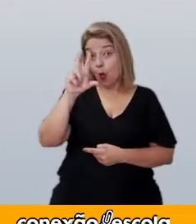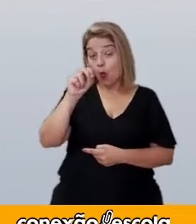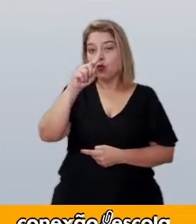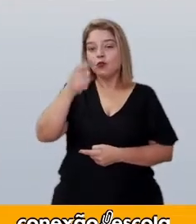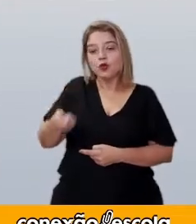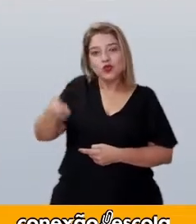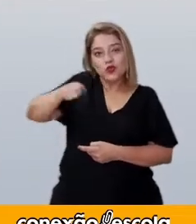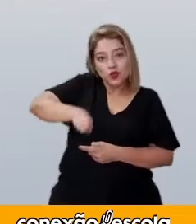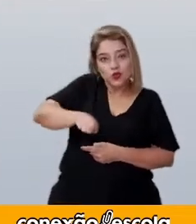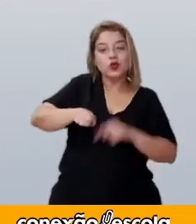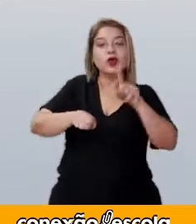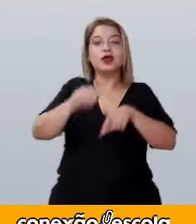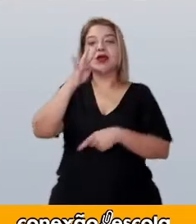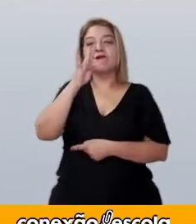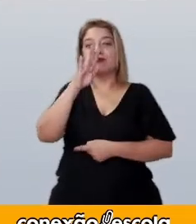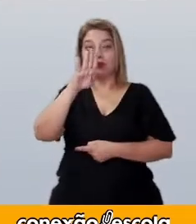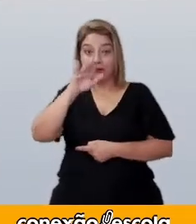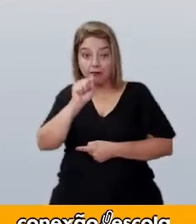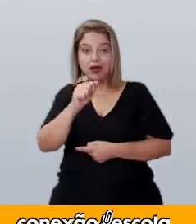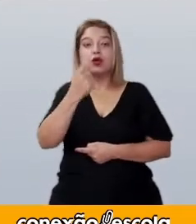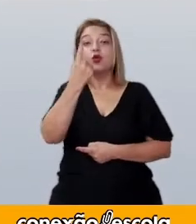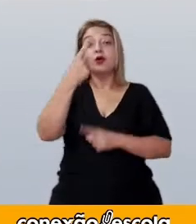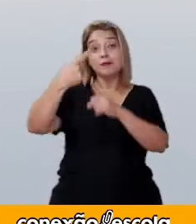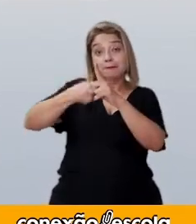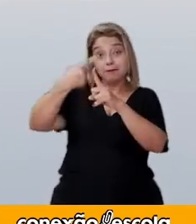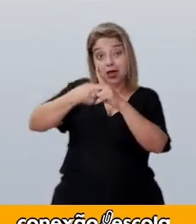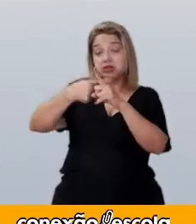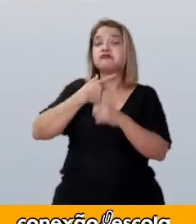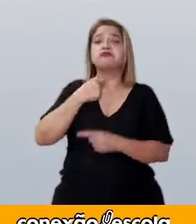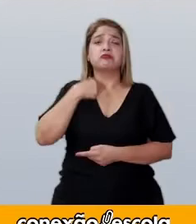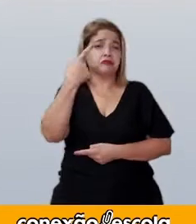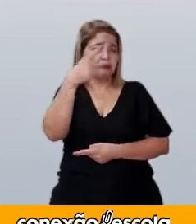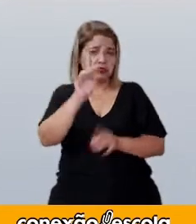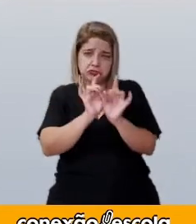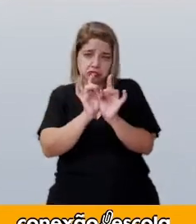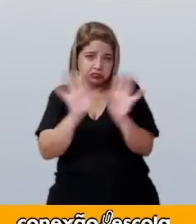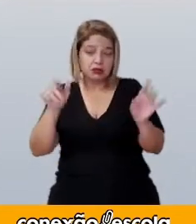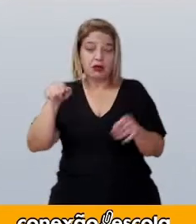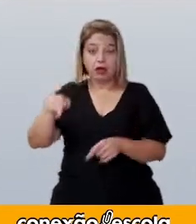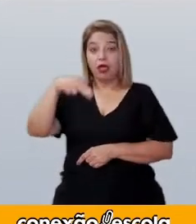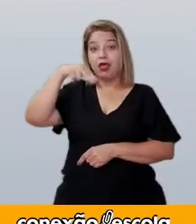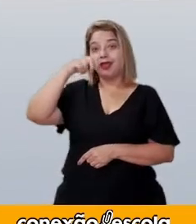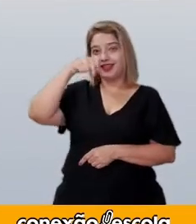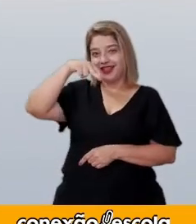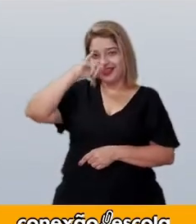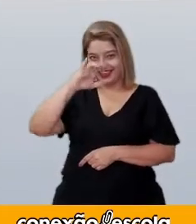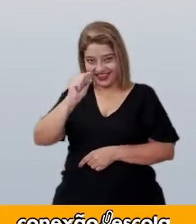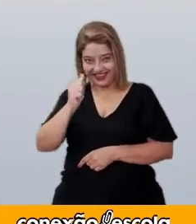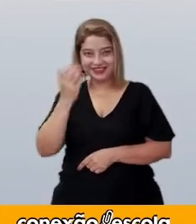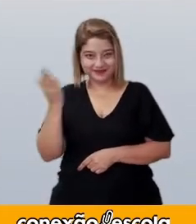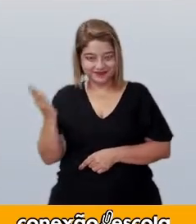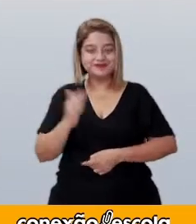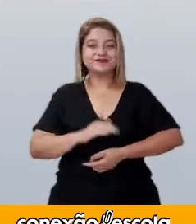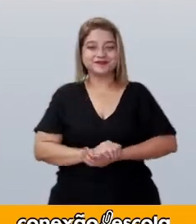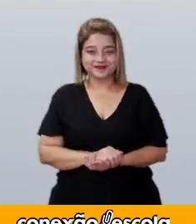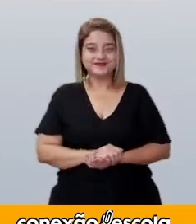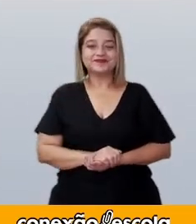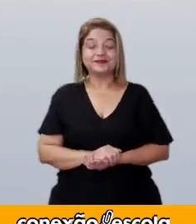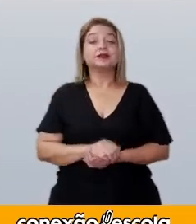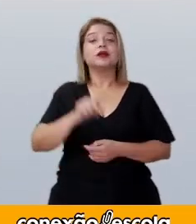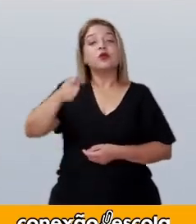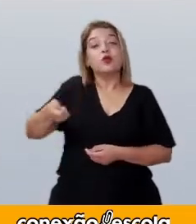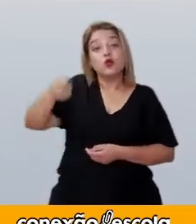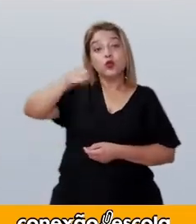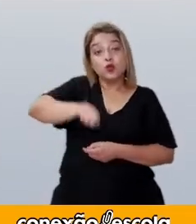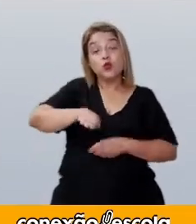de sopa de fubá. Uma banana da sua preferência, essa daqui é a Nanica. Uma colher